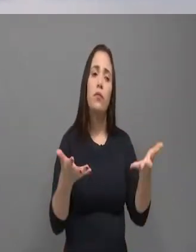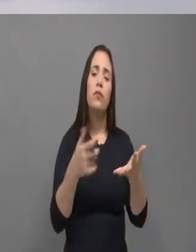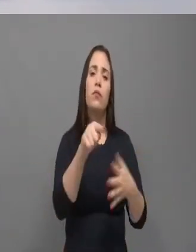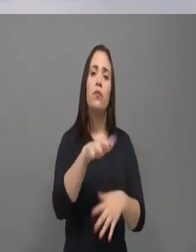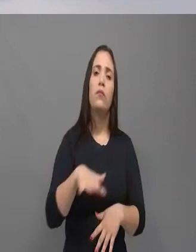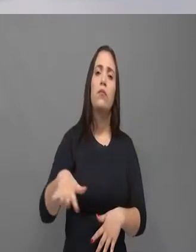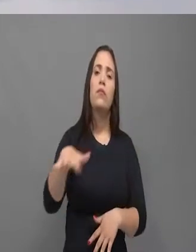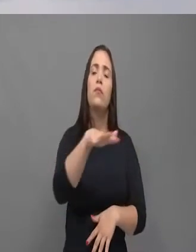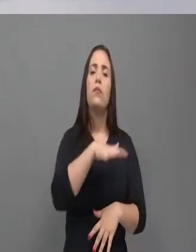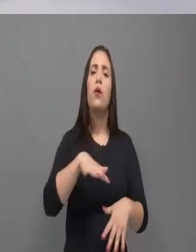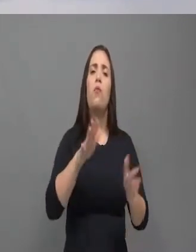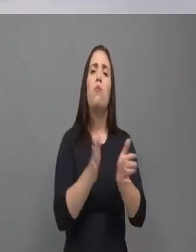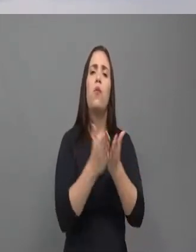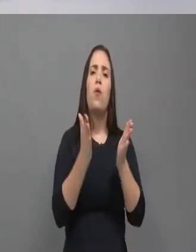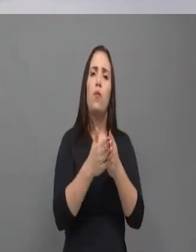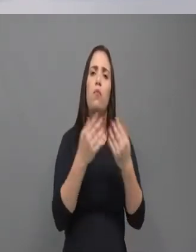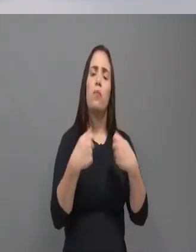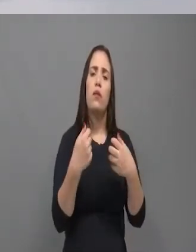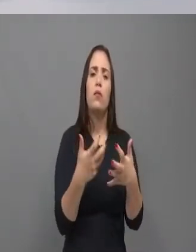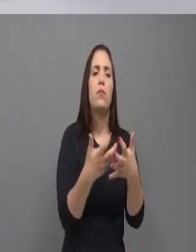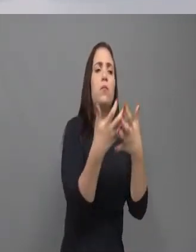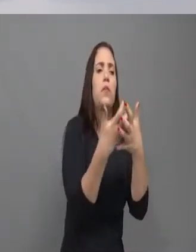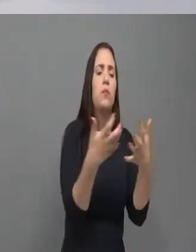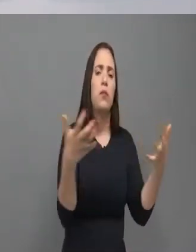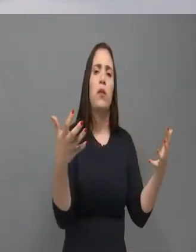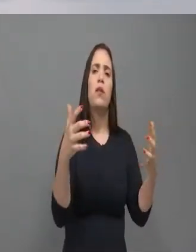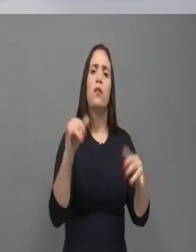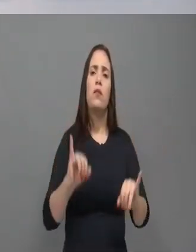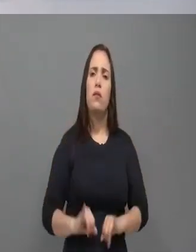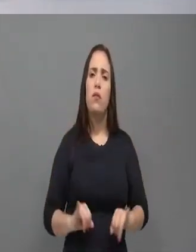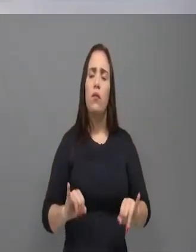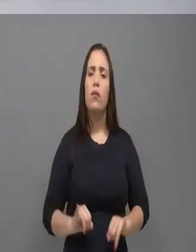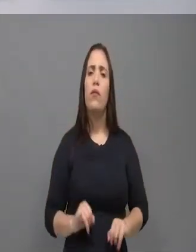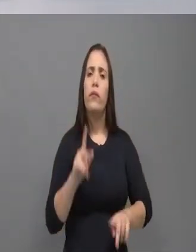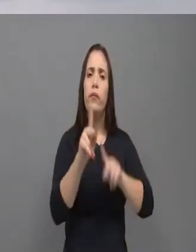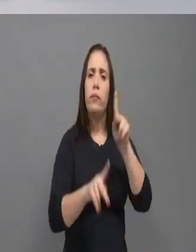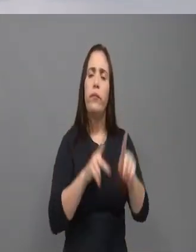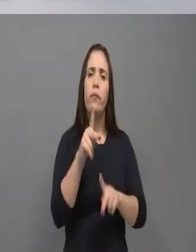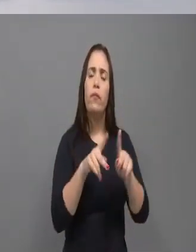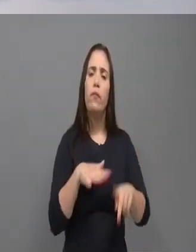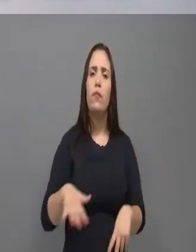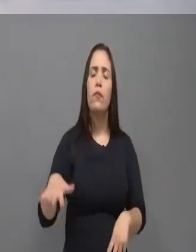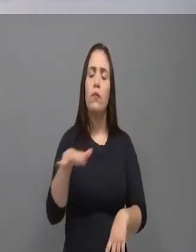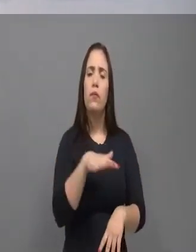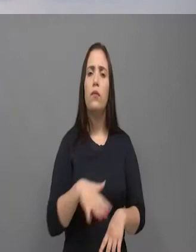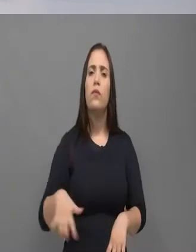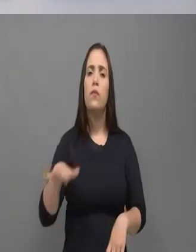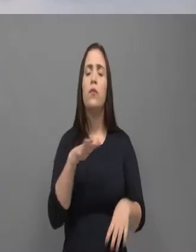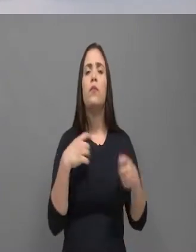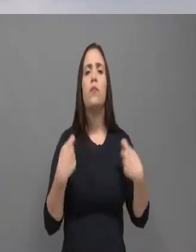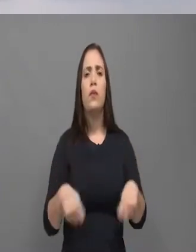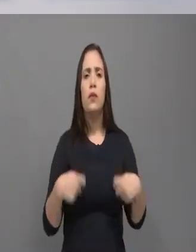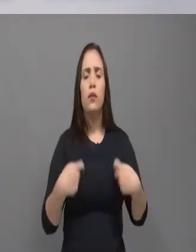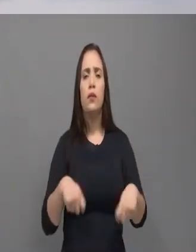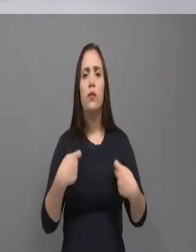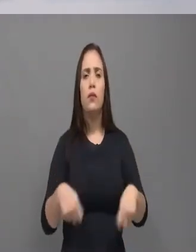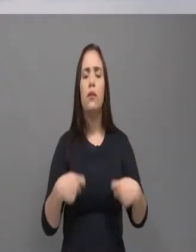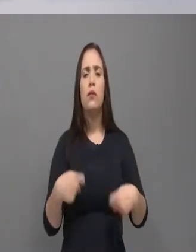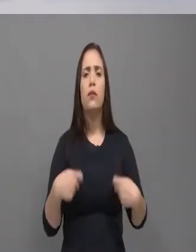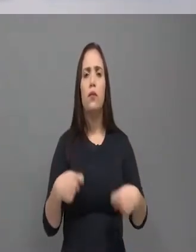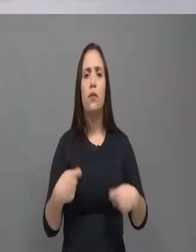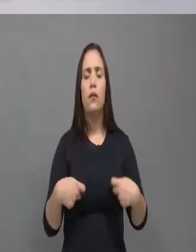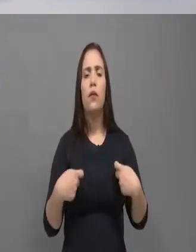conseguir educar as crianças, você vai ter que prender o adulto, você vai ter que bater no adulto. Então, tudo isso